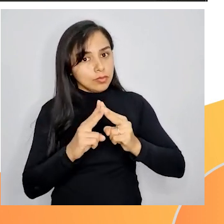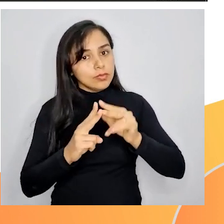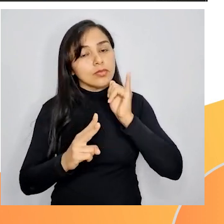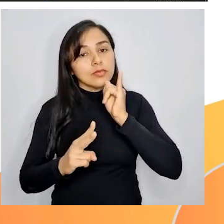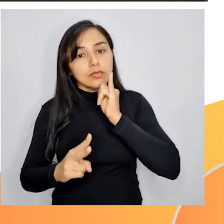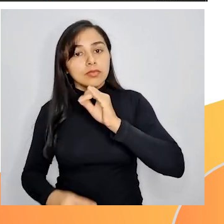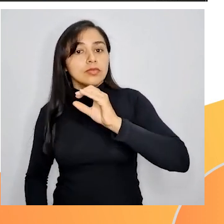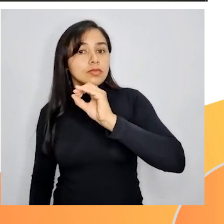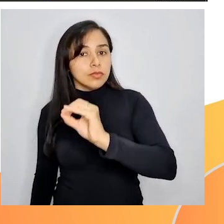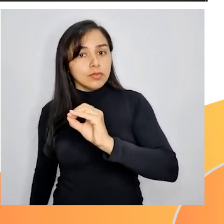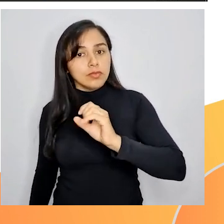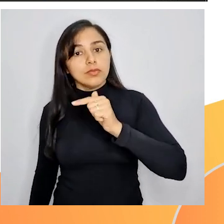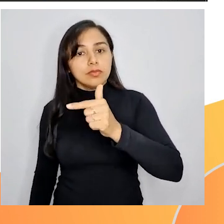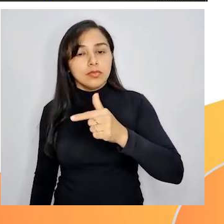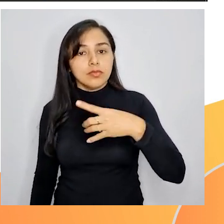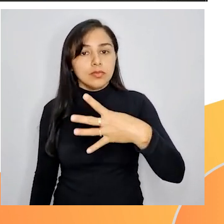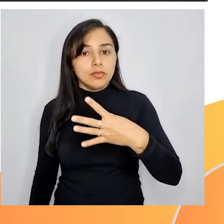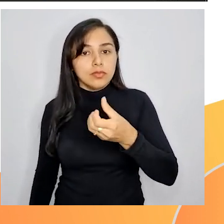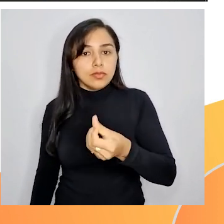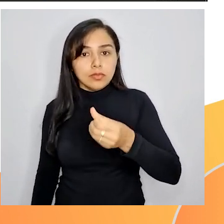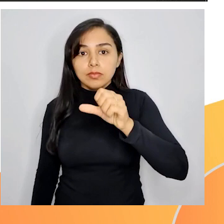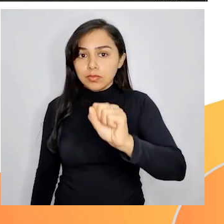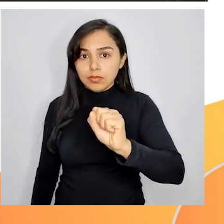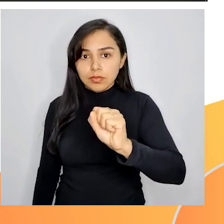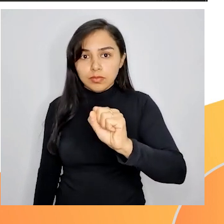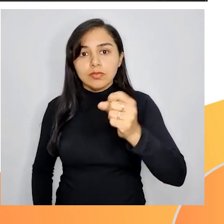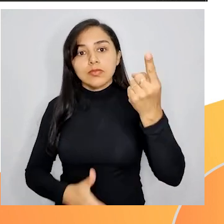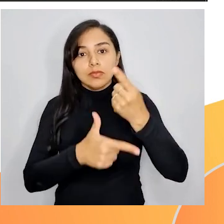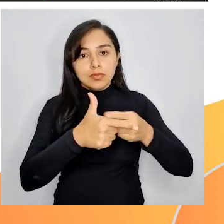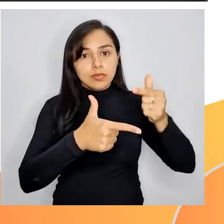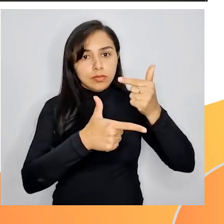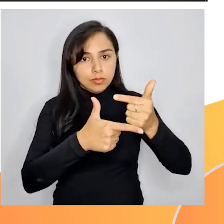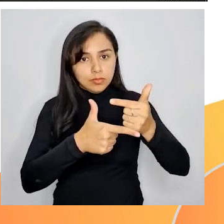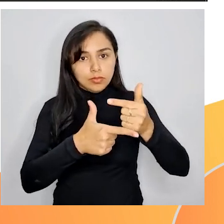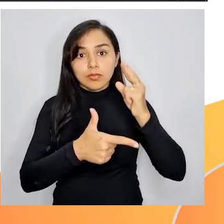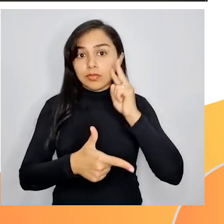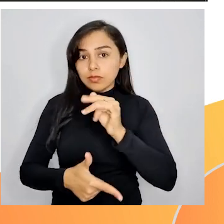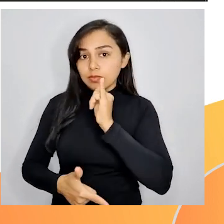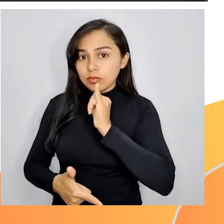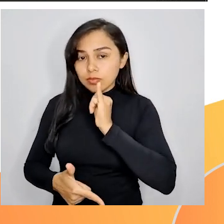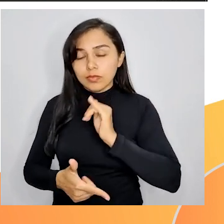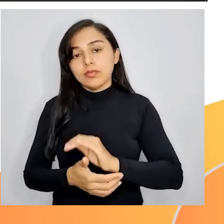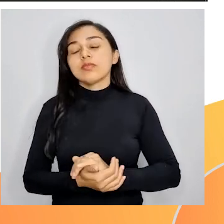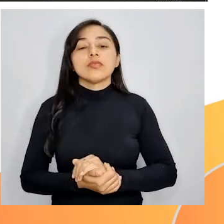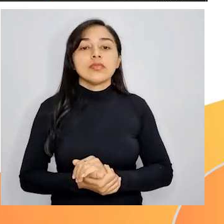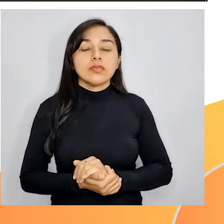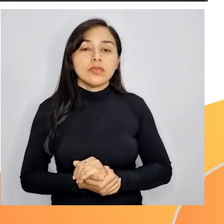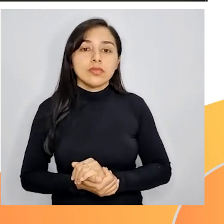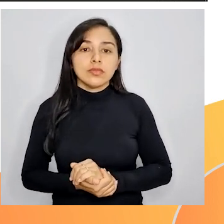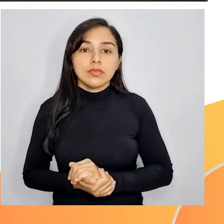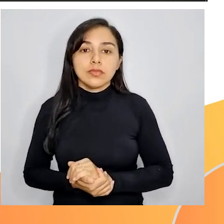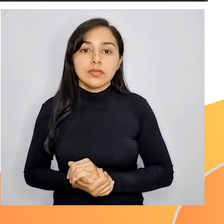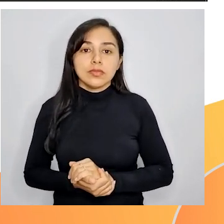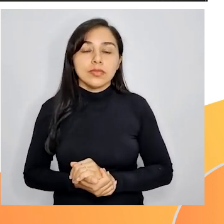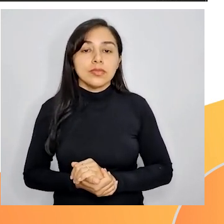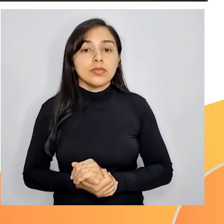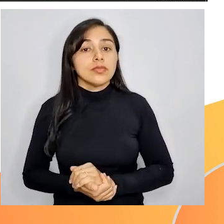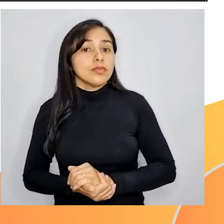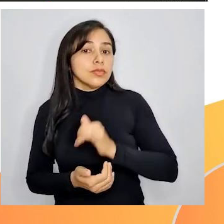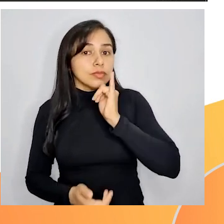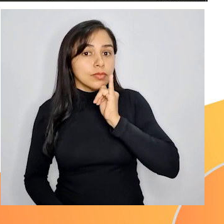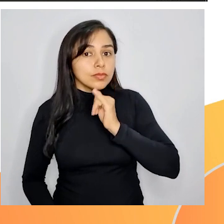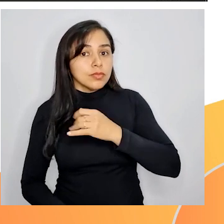0, 2, 4, 6 ou 8. Temos aqui mais alguns exemplos de números que podem ser divididos por 2, que seria